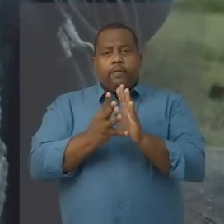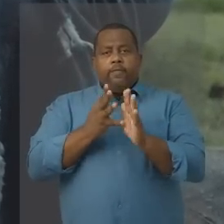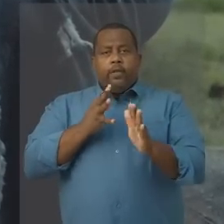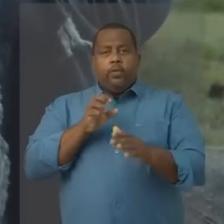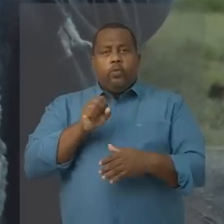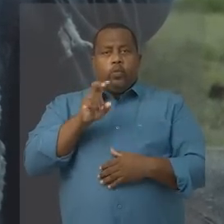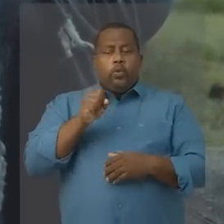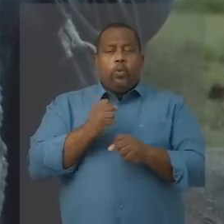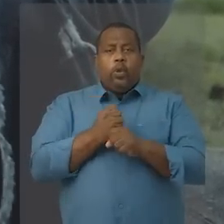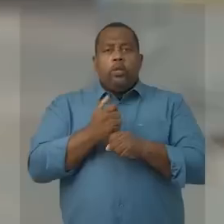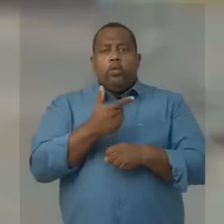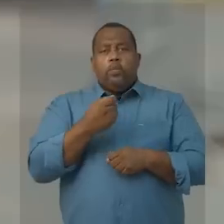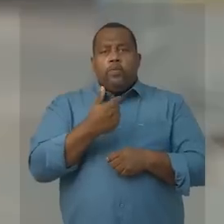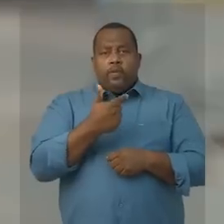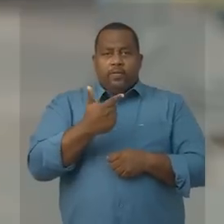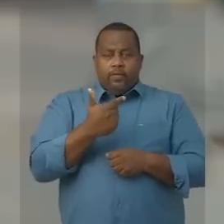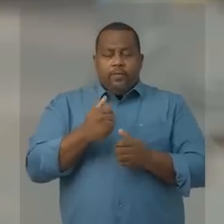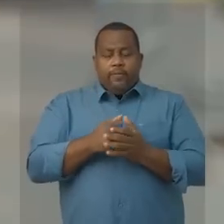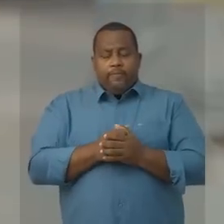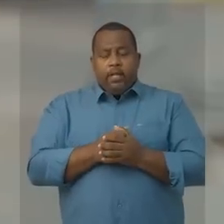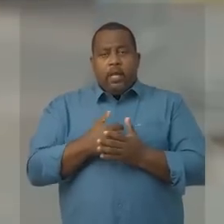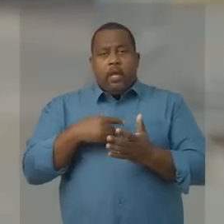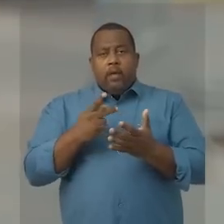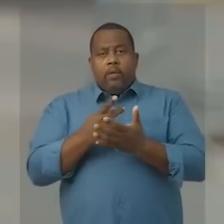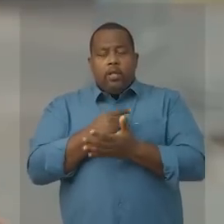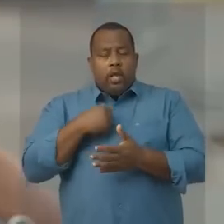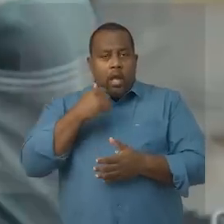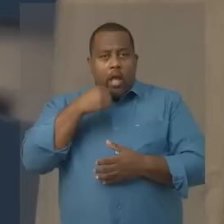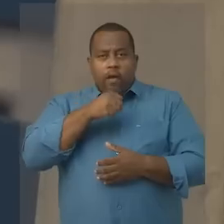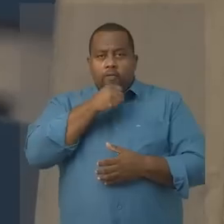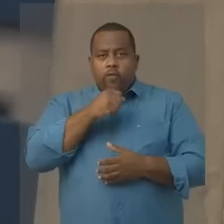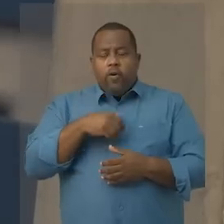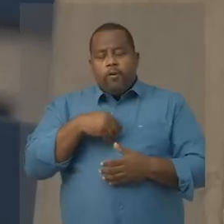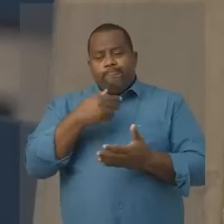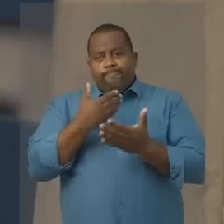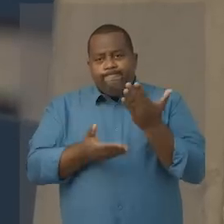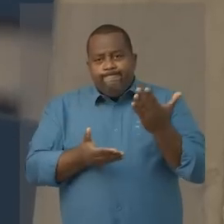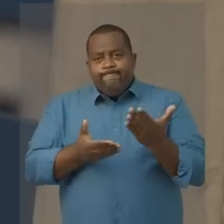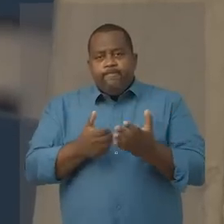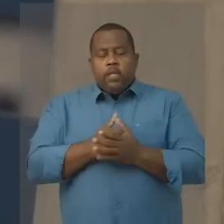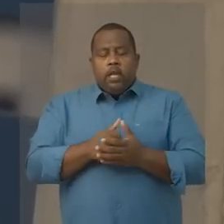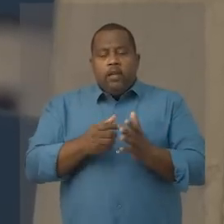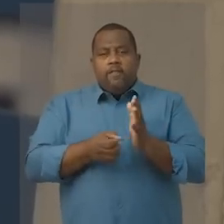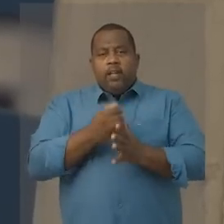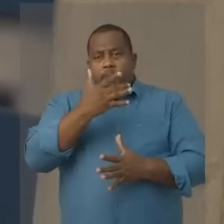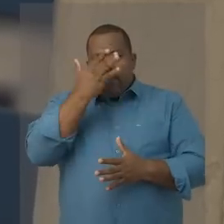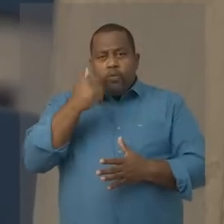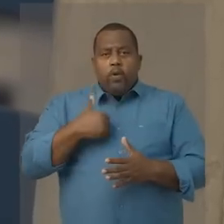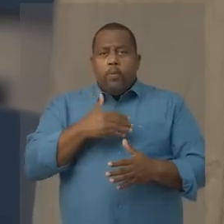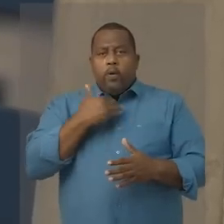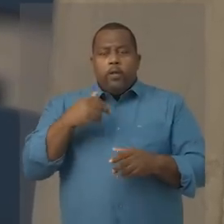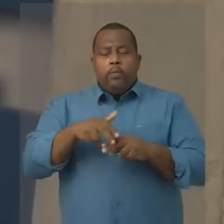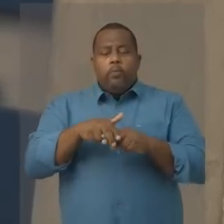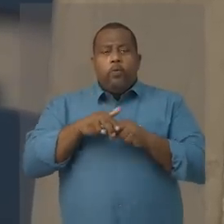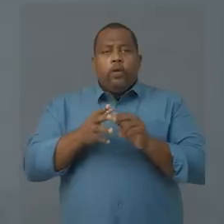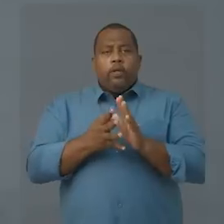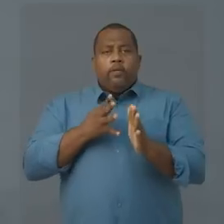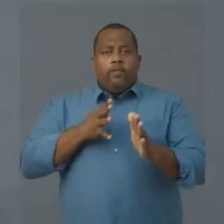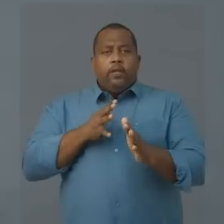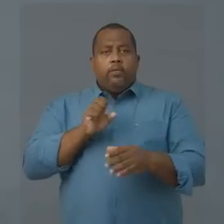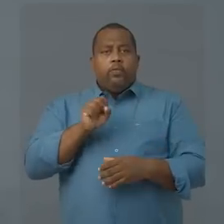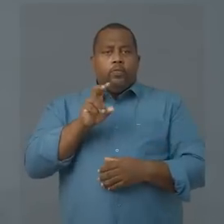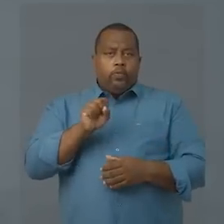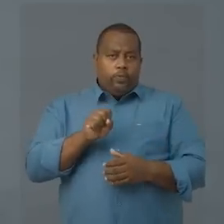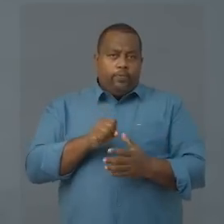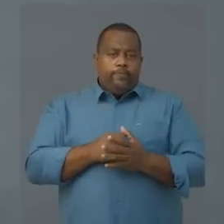regulação em 2022. Infelizmente eu perdi uma avó. Muita gente morrendo por conta de uma só regulação, né,